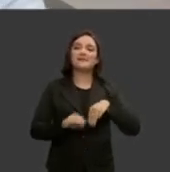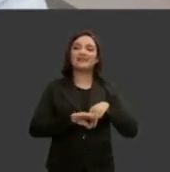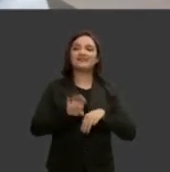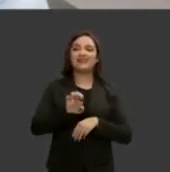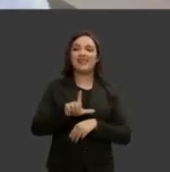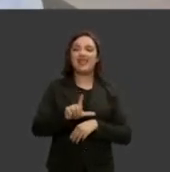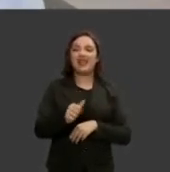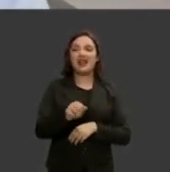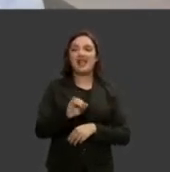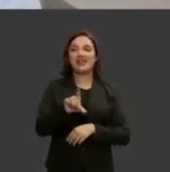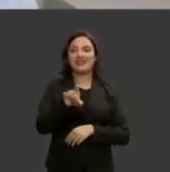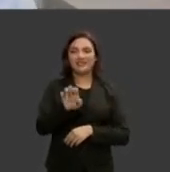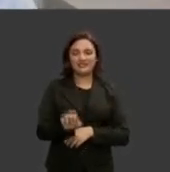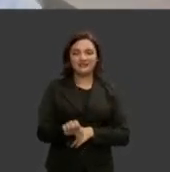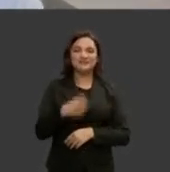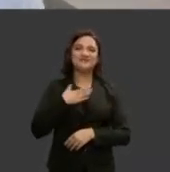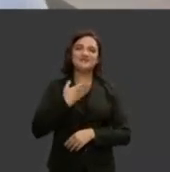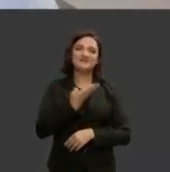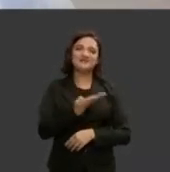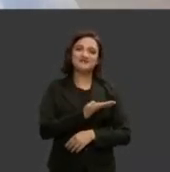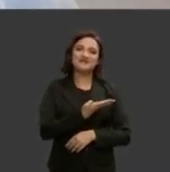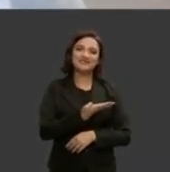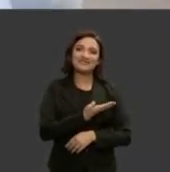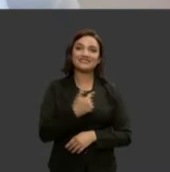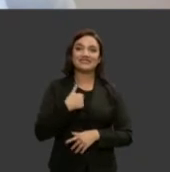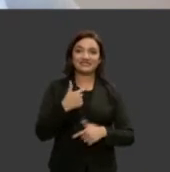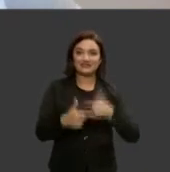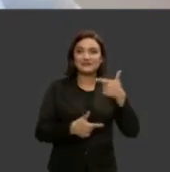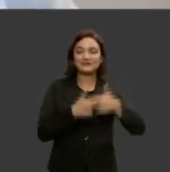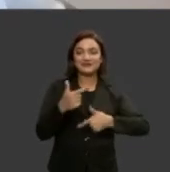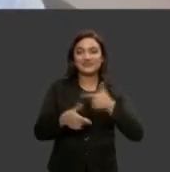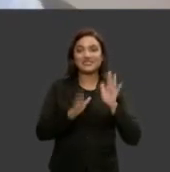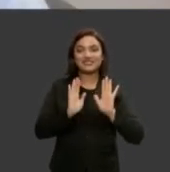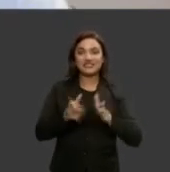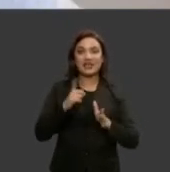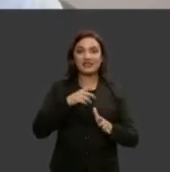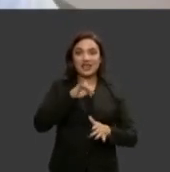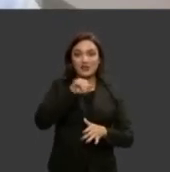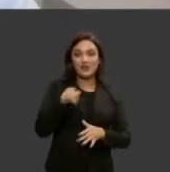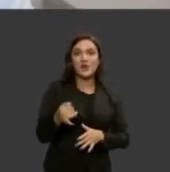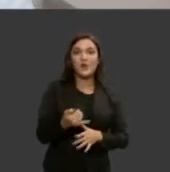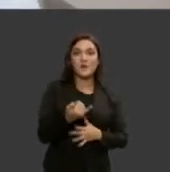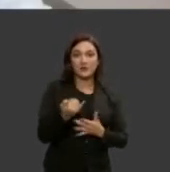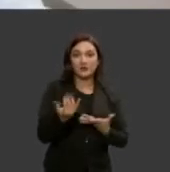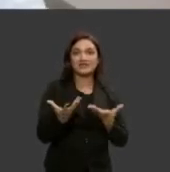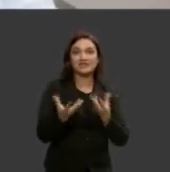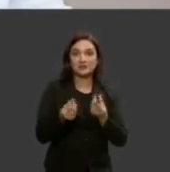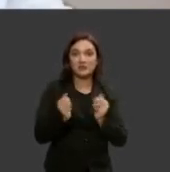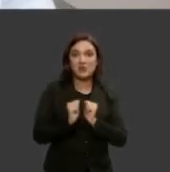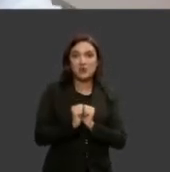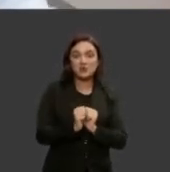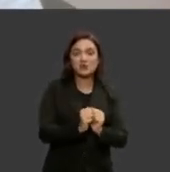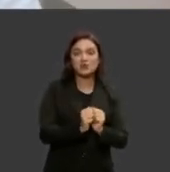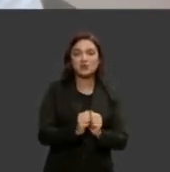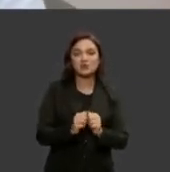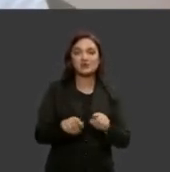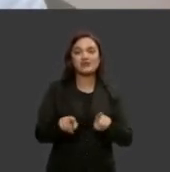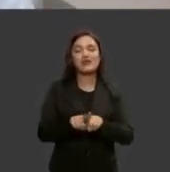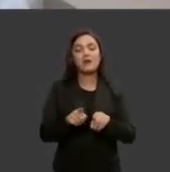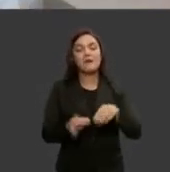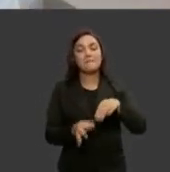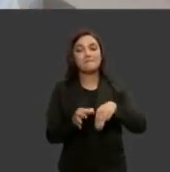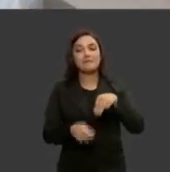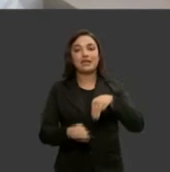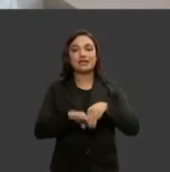tribunal o qual eu tenho a honra de atuar e já tivemos muitas oportunidades juntas e a ministra Delaide